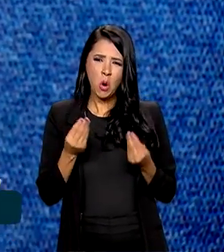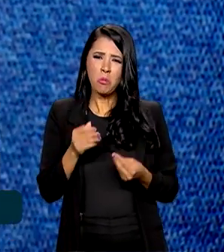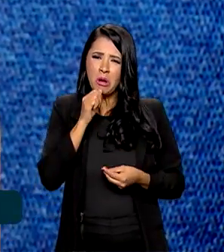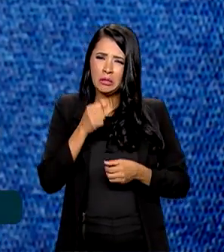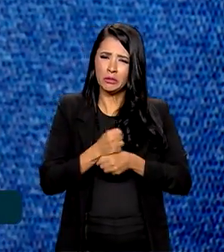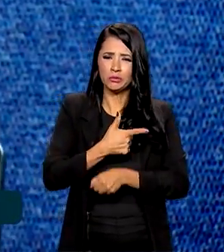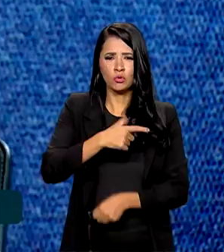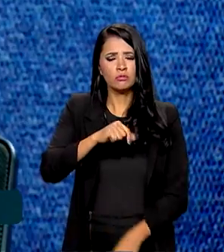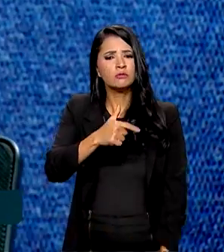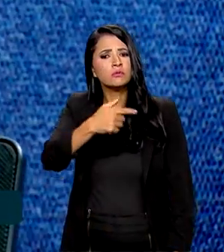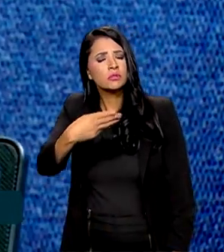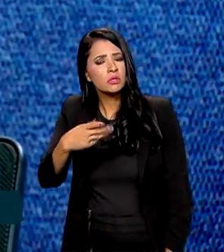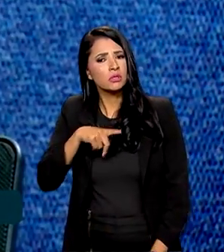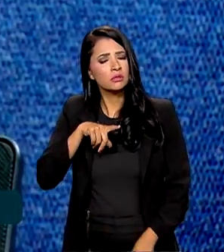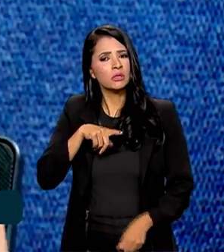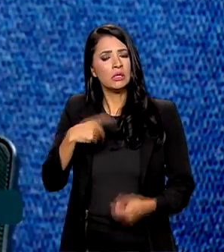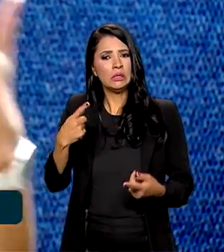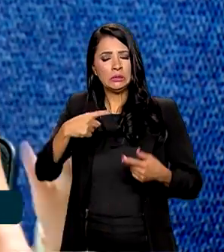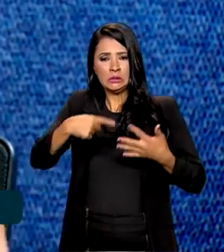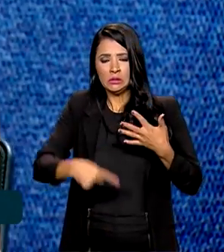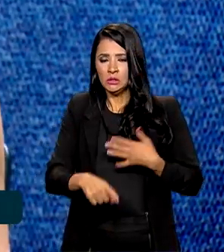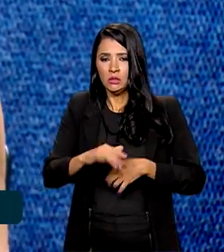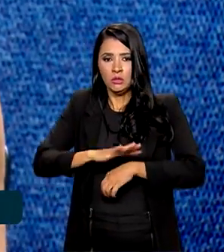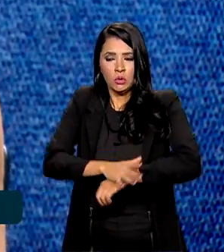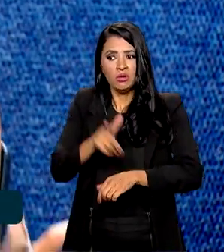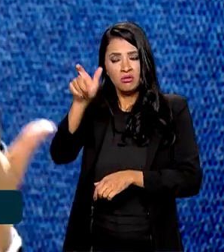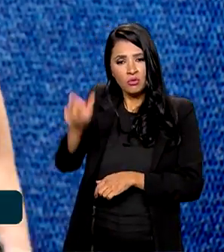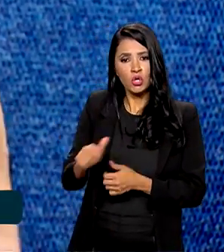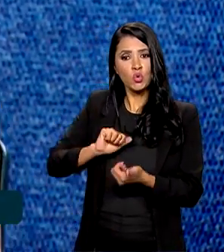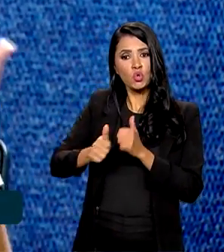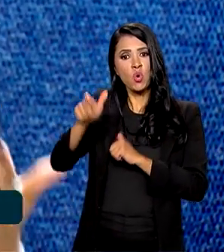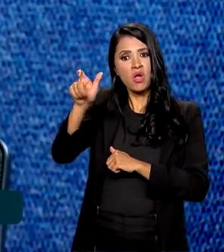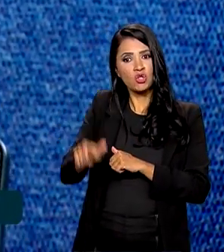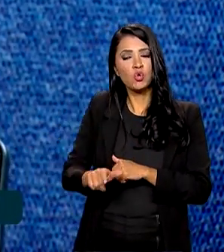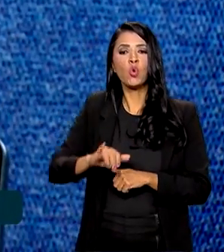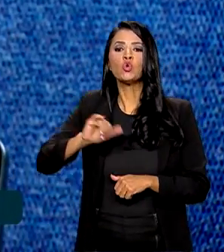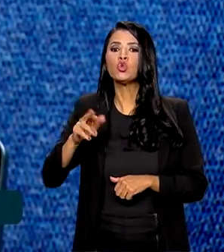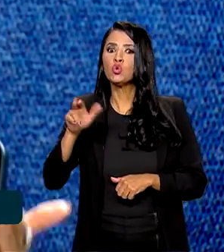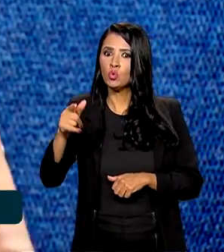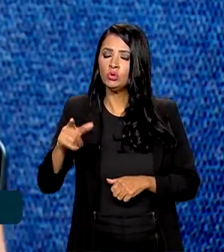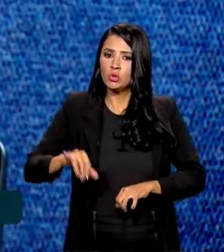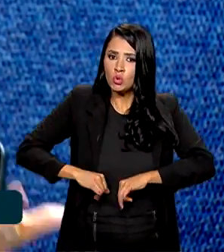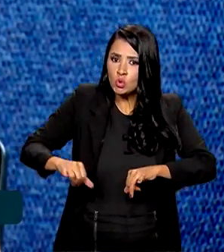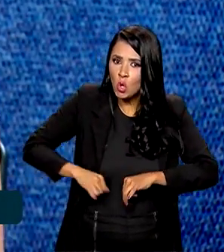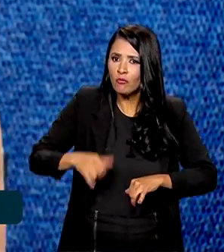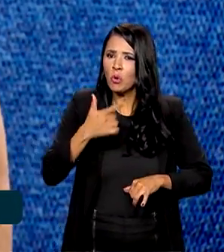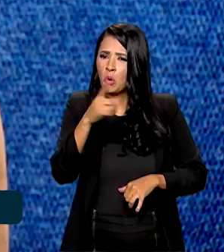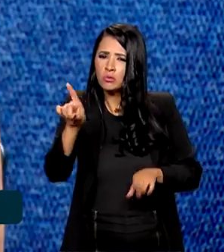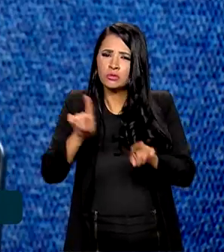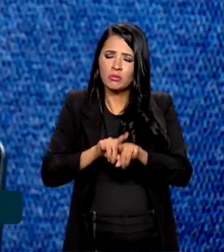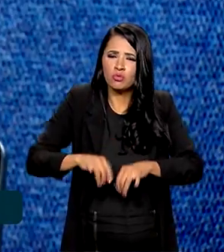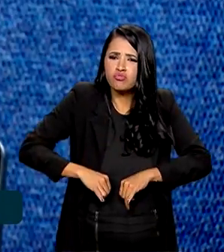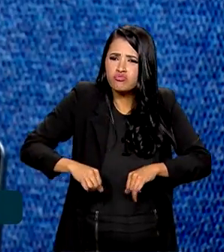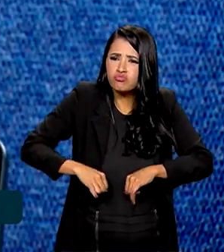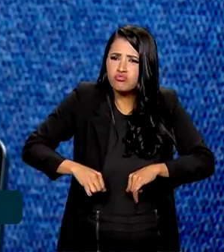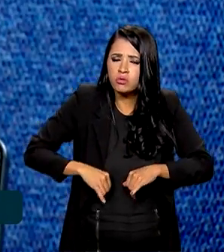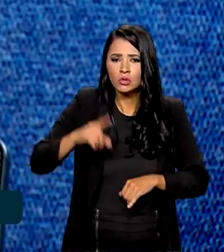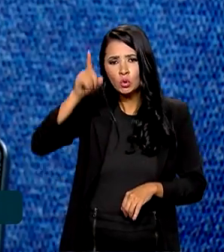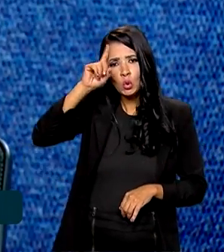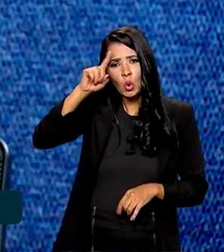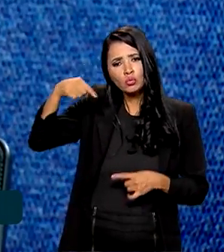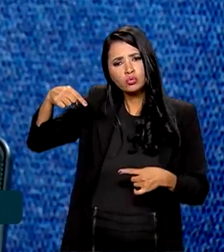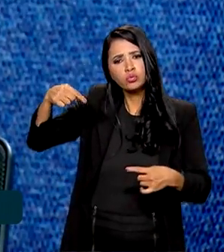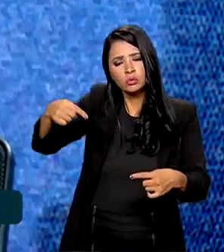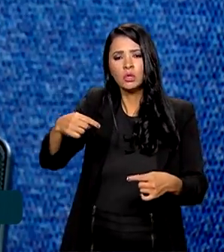2023 passe por ações e situações como aquele menino passa e tantos outros atletas vivenciam isso diariamente.